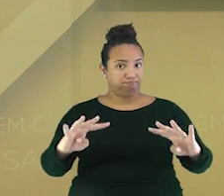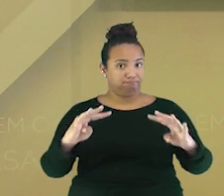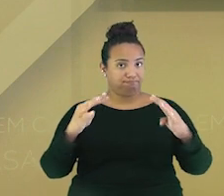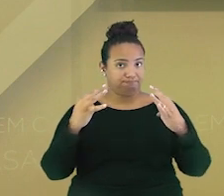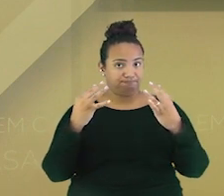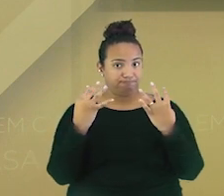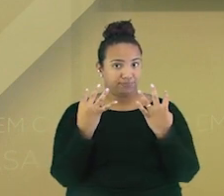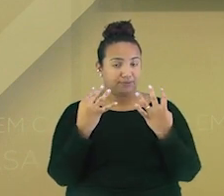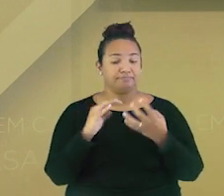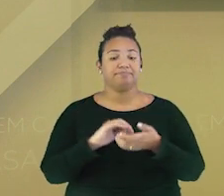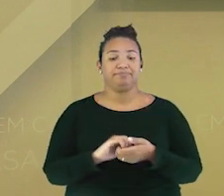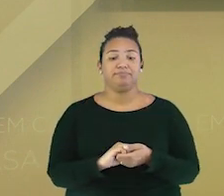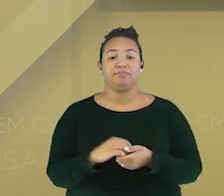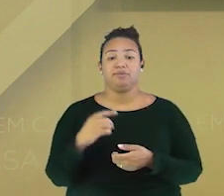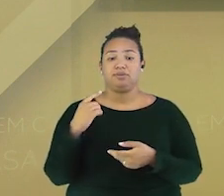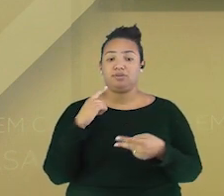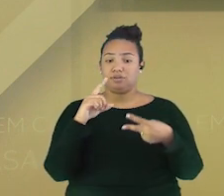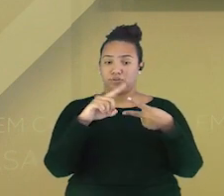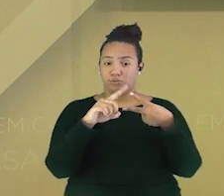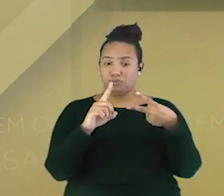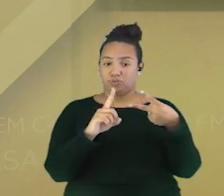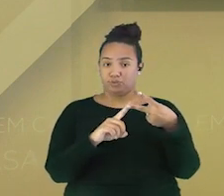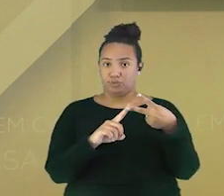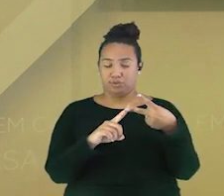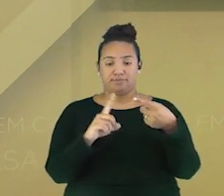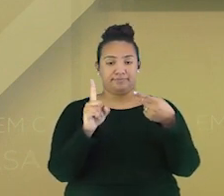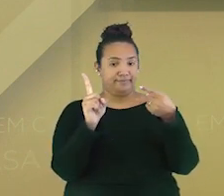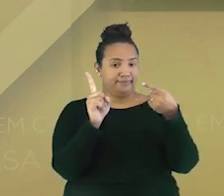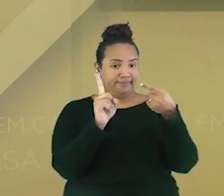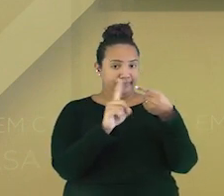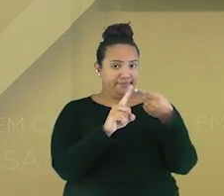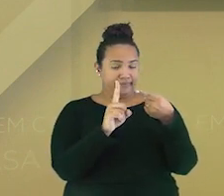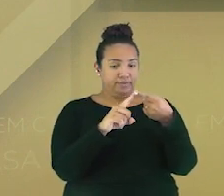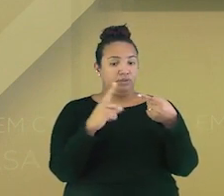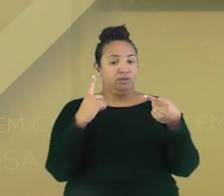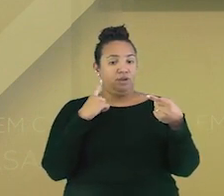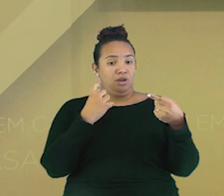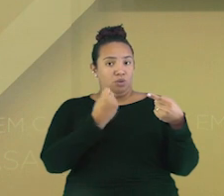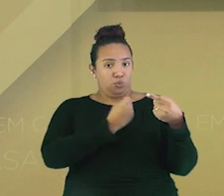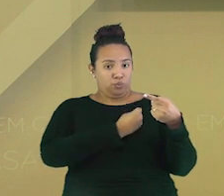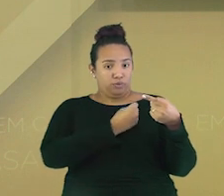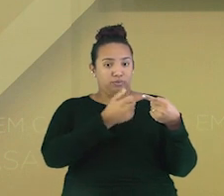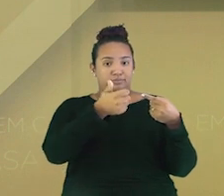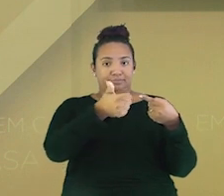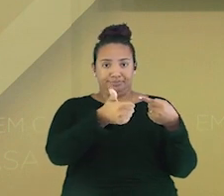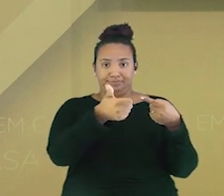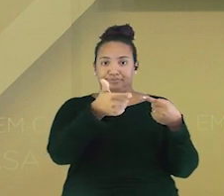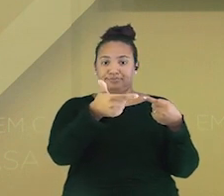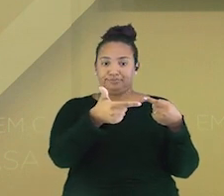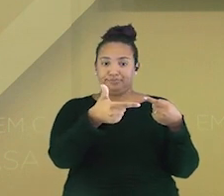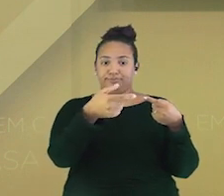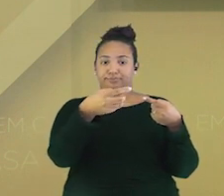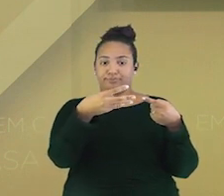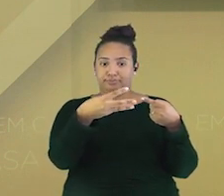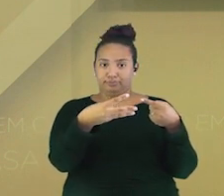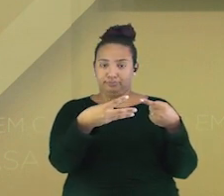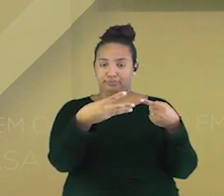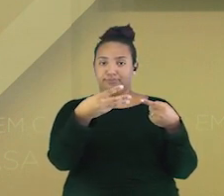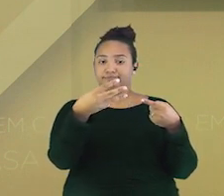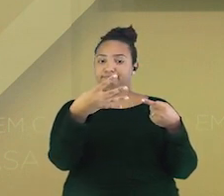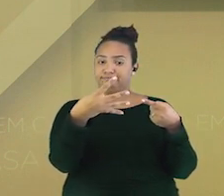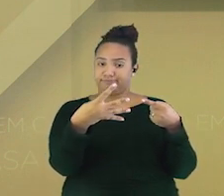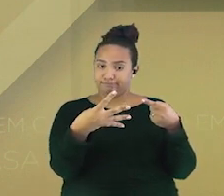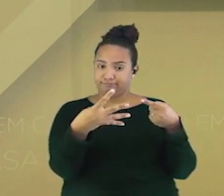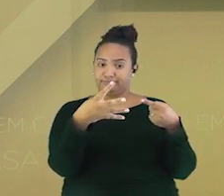Nós temos duas sequências. Na primeira sequência, nós temos os números 1, 2, 3,